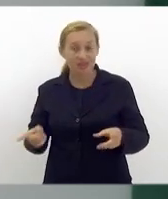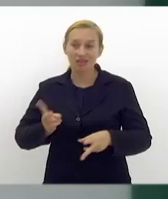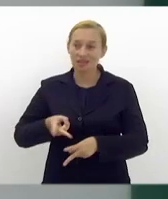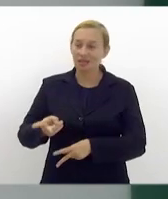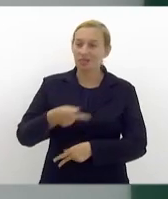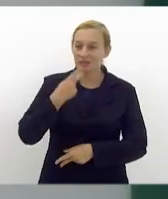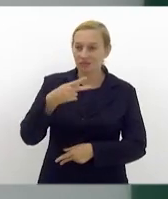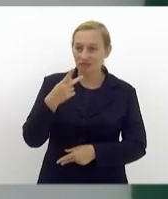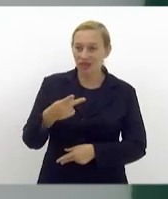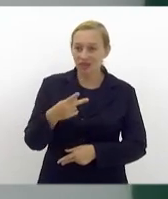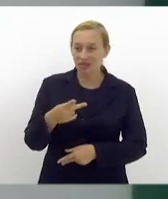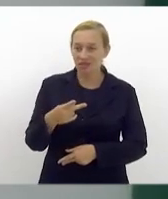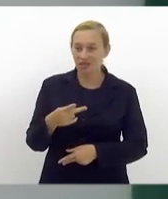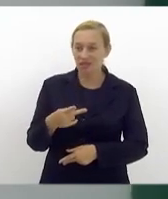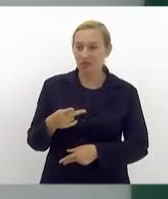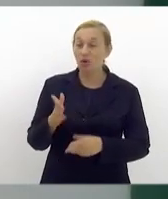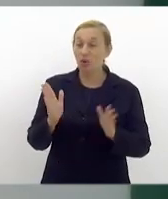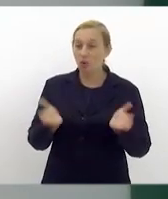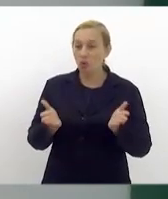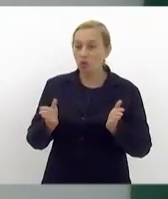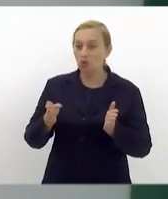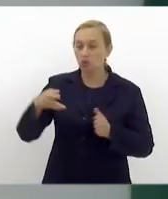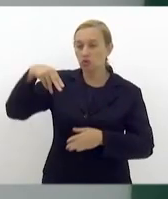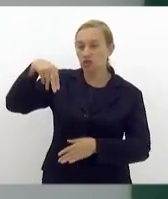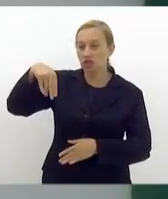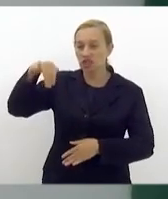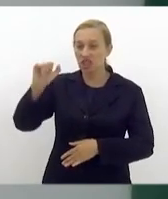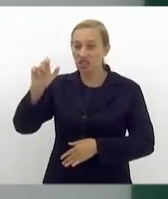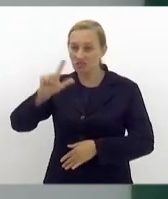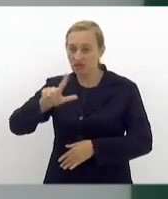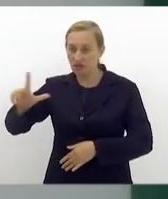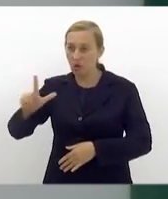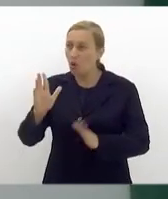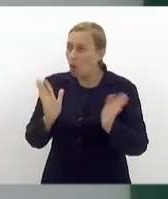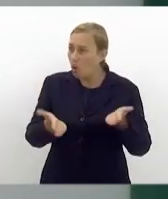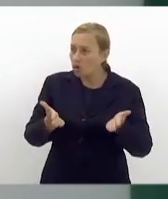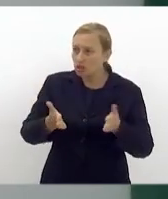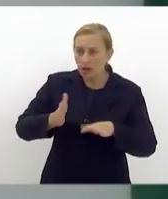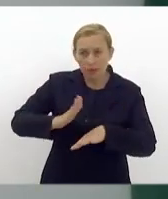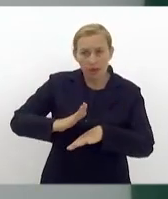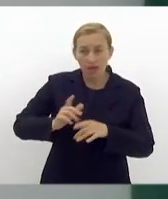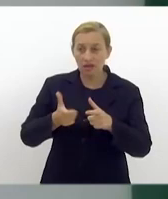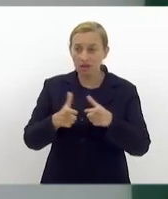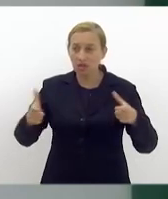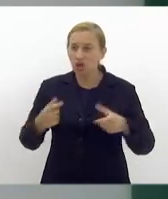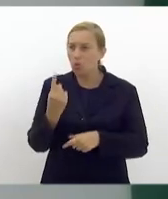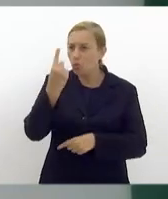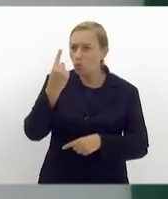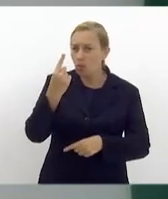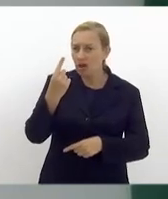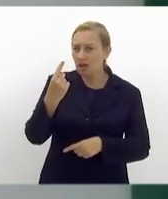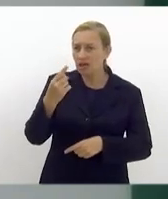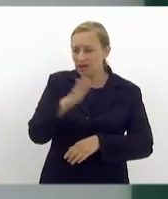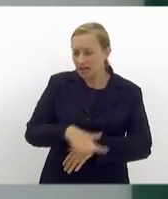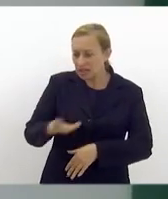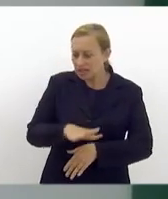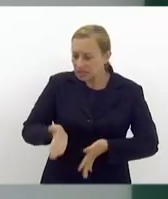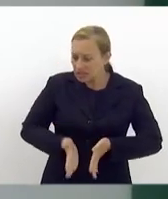falo, porque a incidência hoje é muito alta. Está de uma criança que nasce em 36.